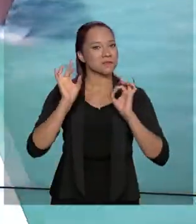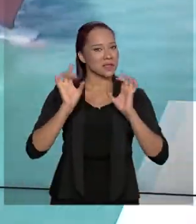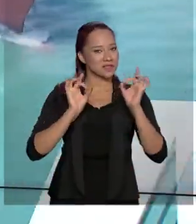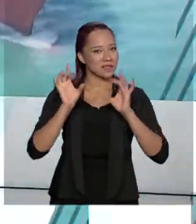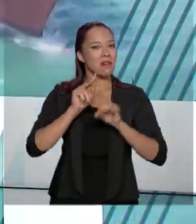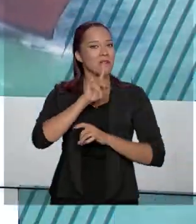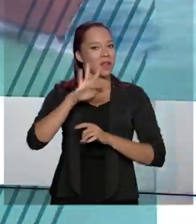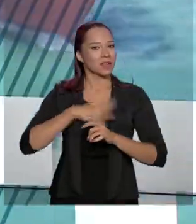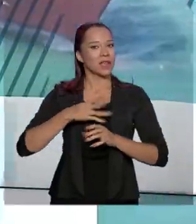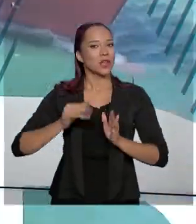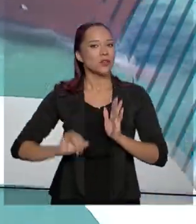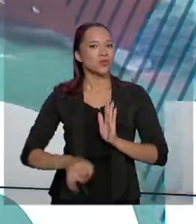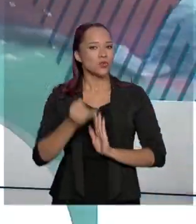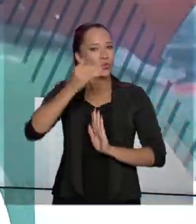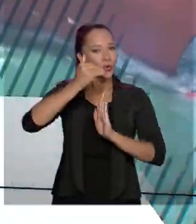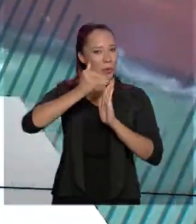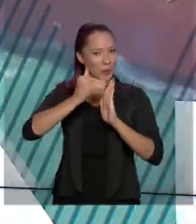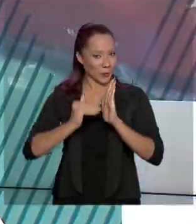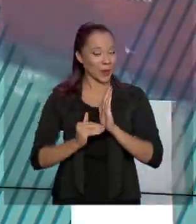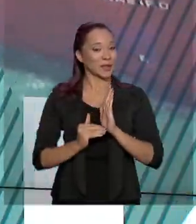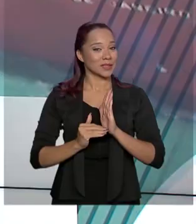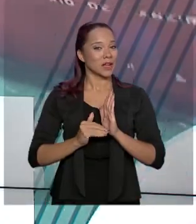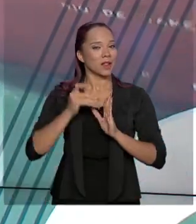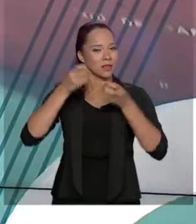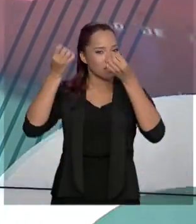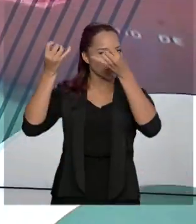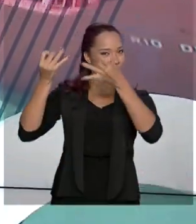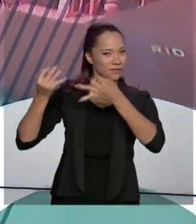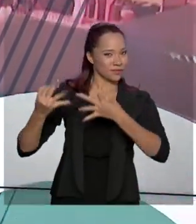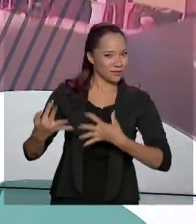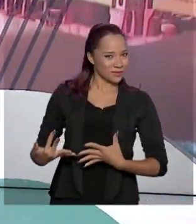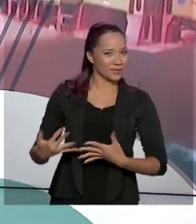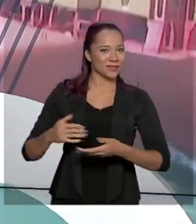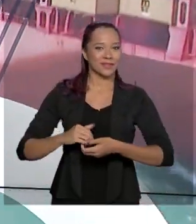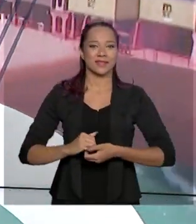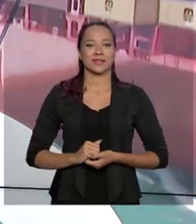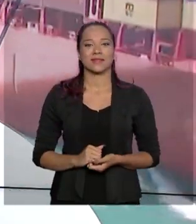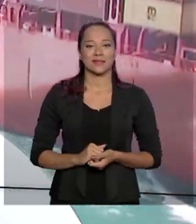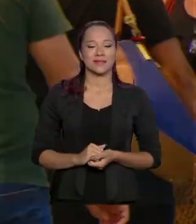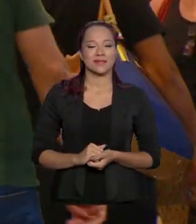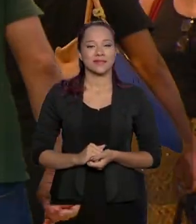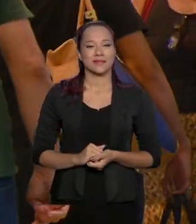contar com juros mais baixos. Os detalhes na reportagem de Cleide Lopes.